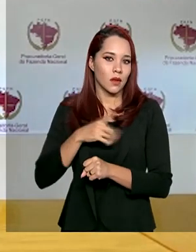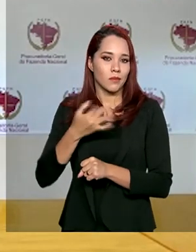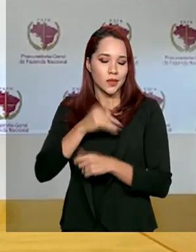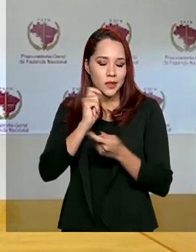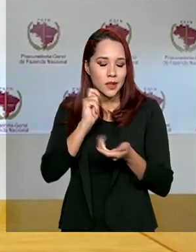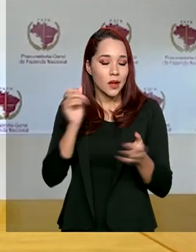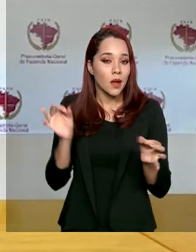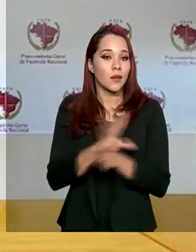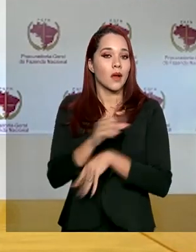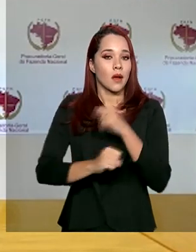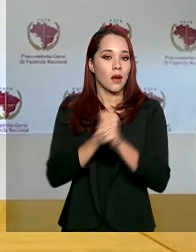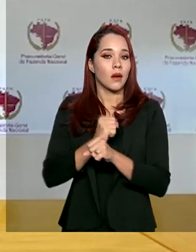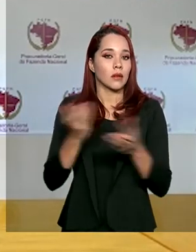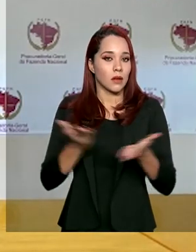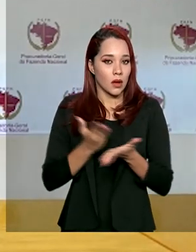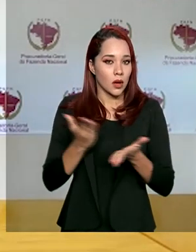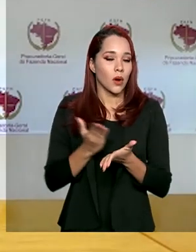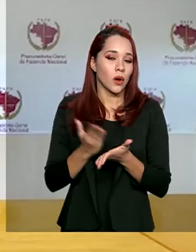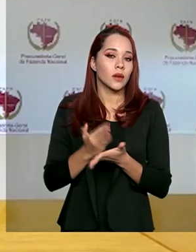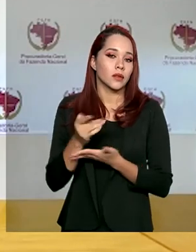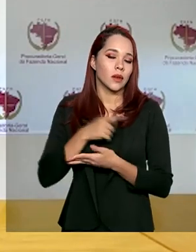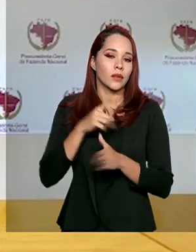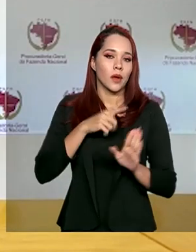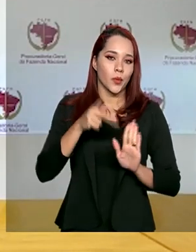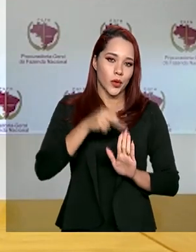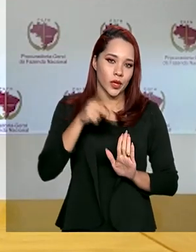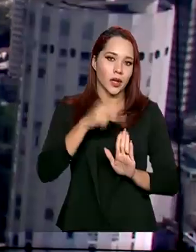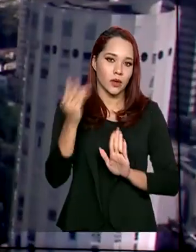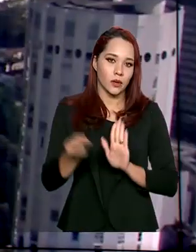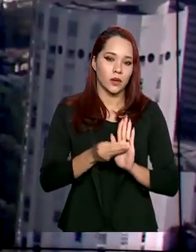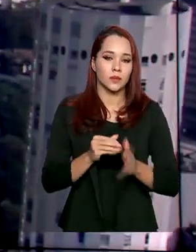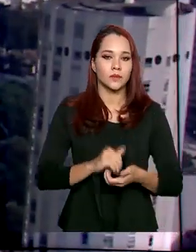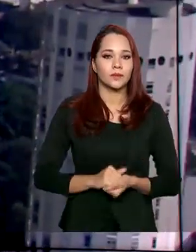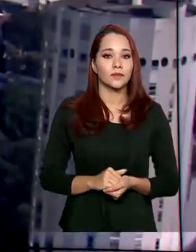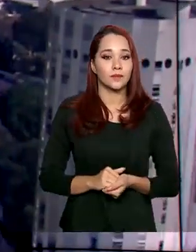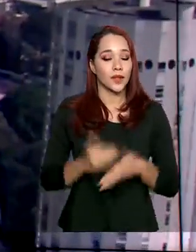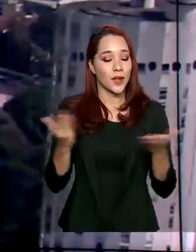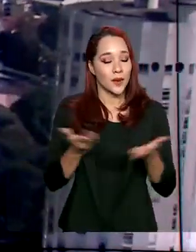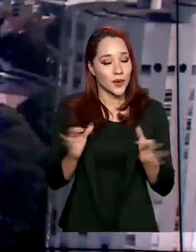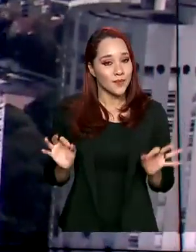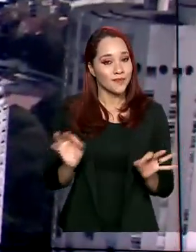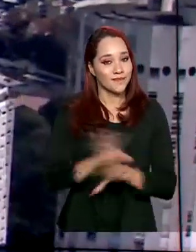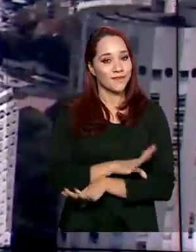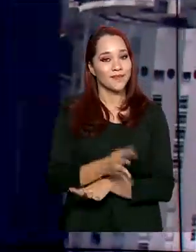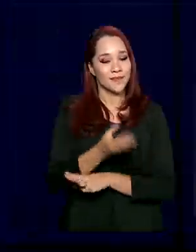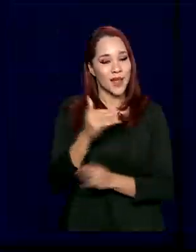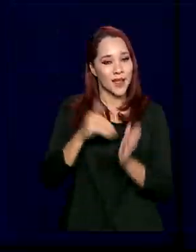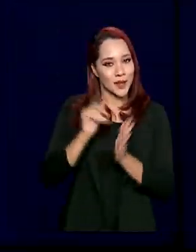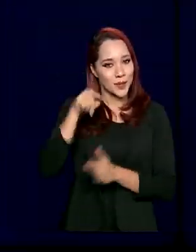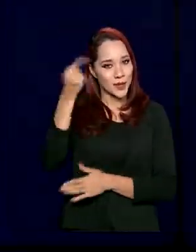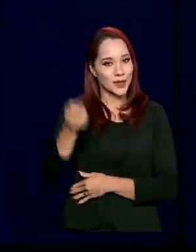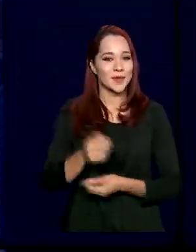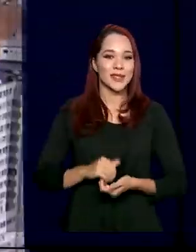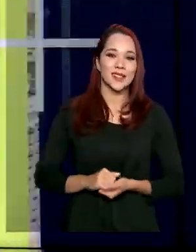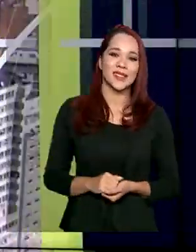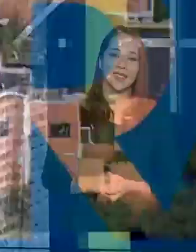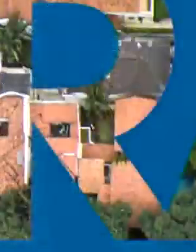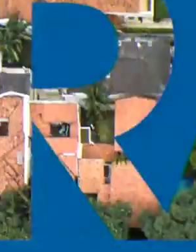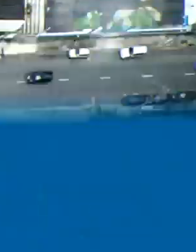quitados esse ano, nessa forma como a portaria estabeleceu. E a gente termina aqui. Até a próxima edição.